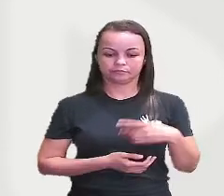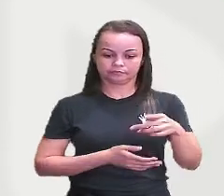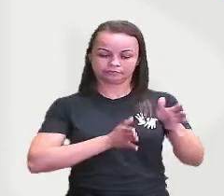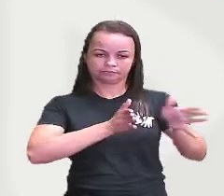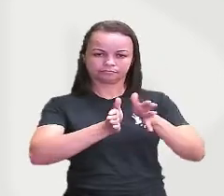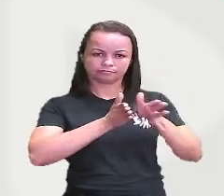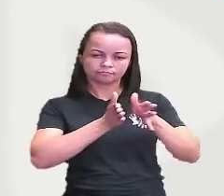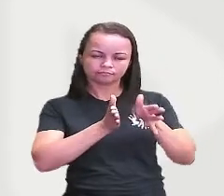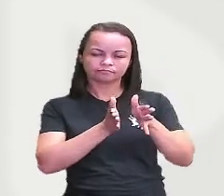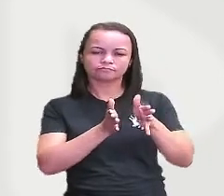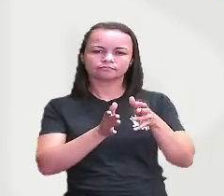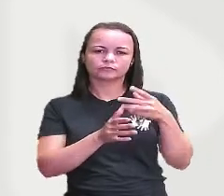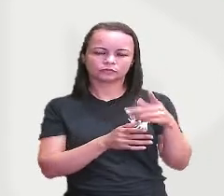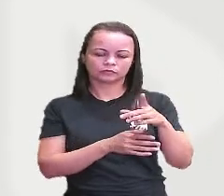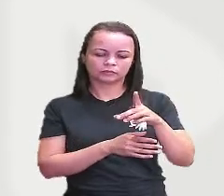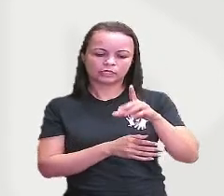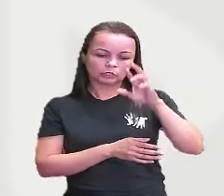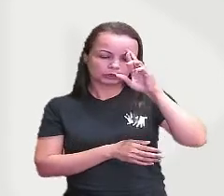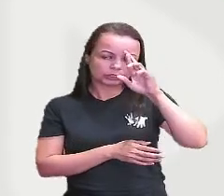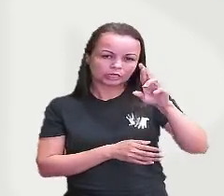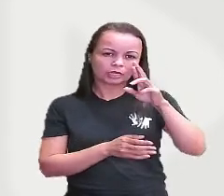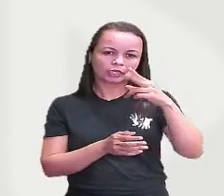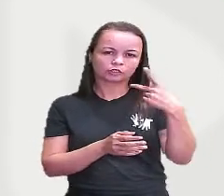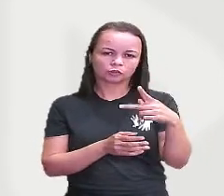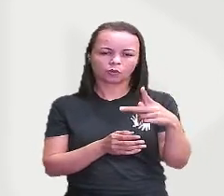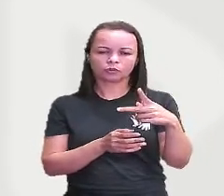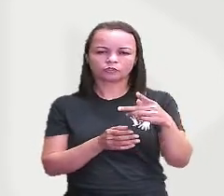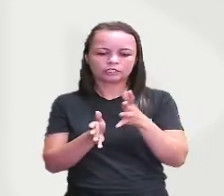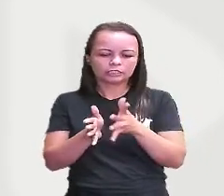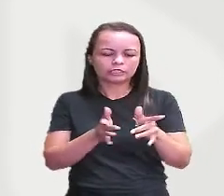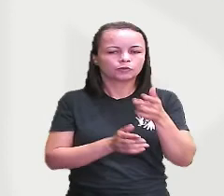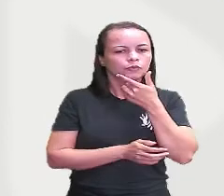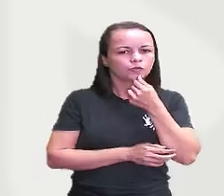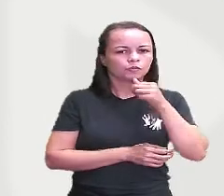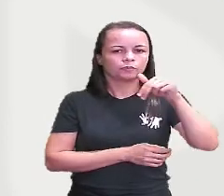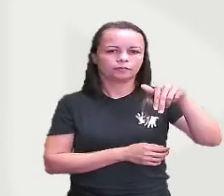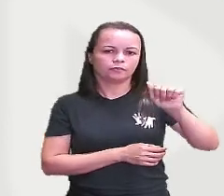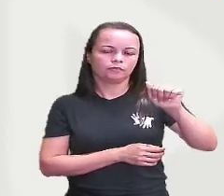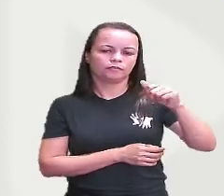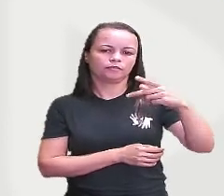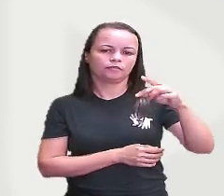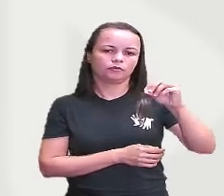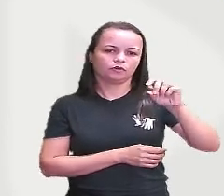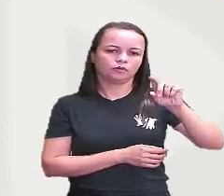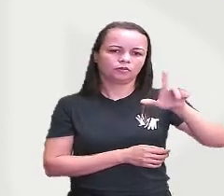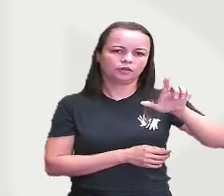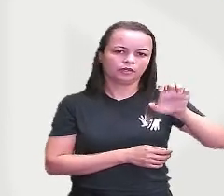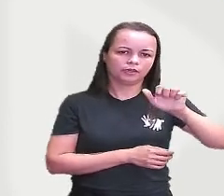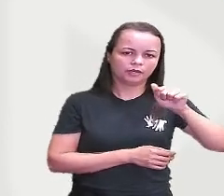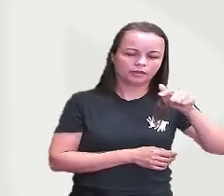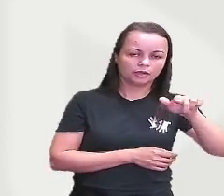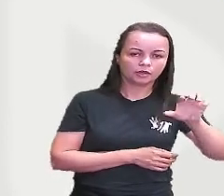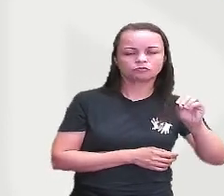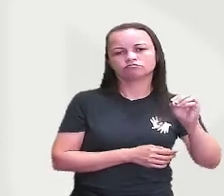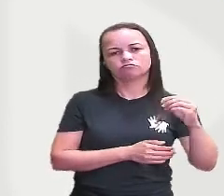que se passa em que Napoleão vai ali se vai se ganhar